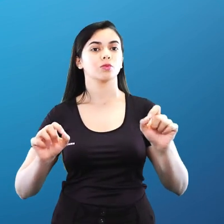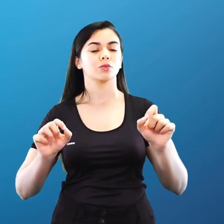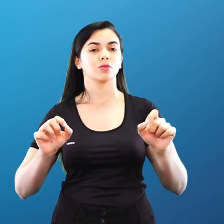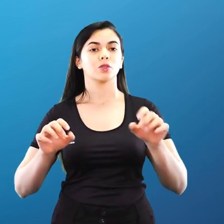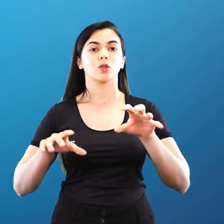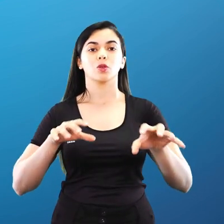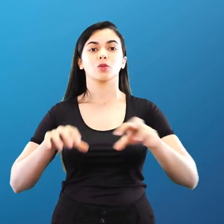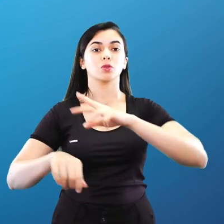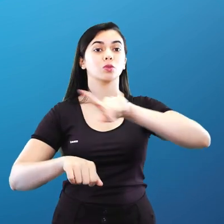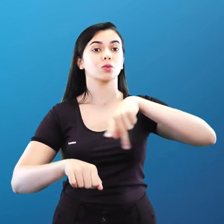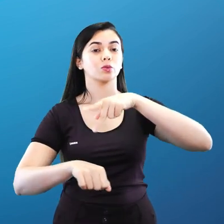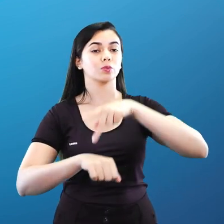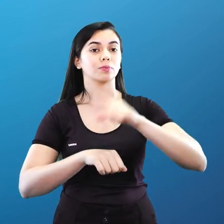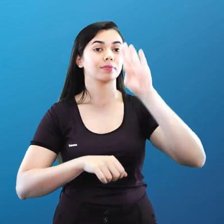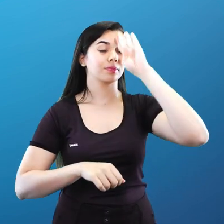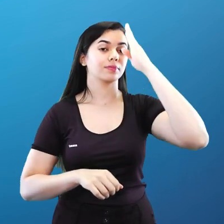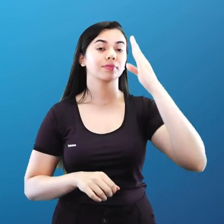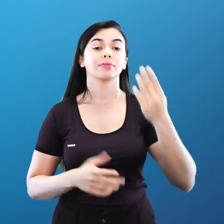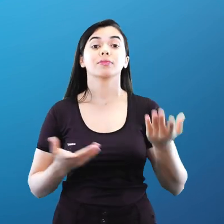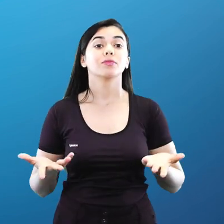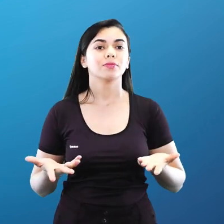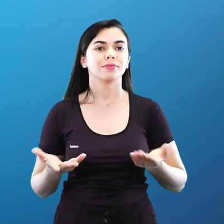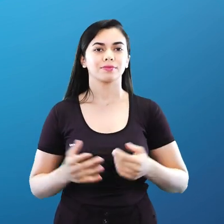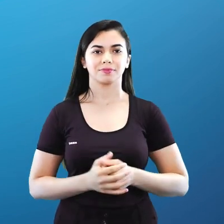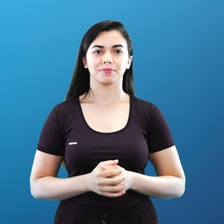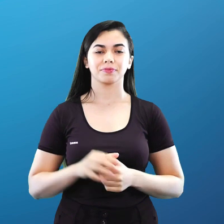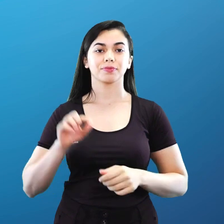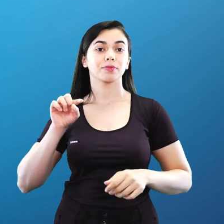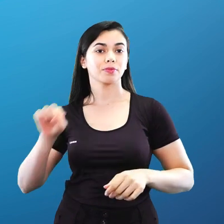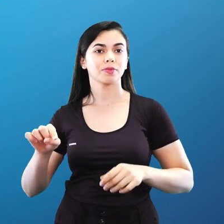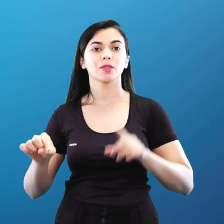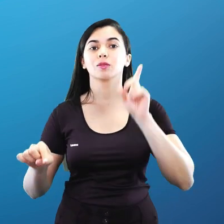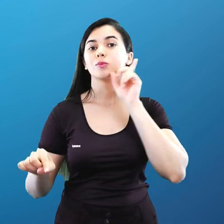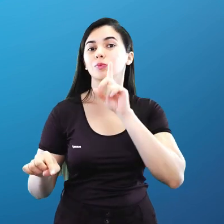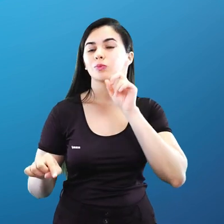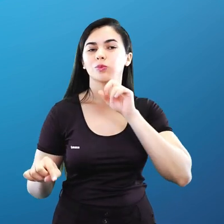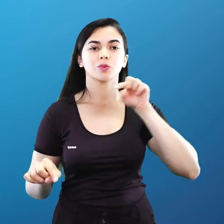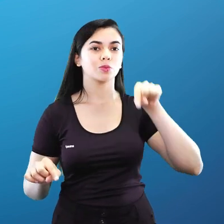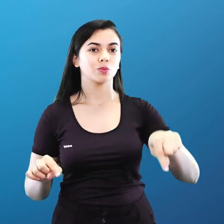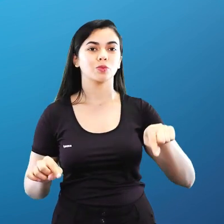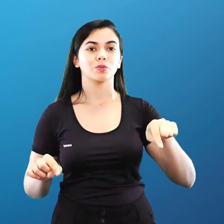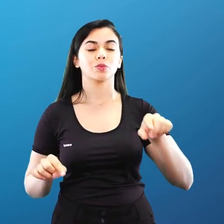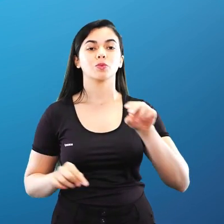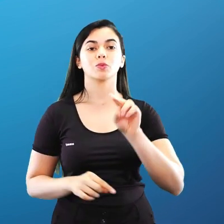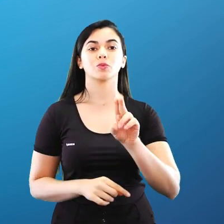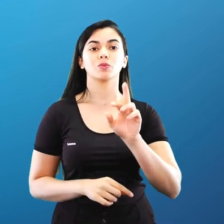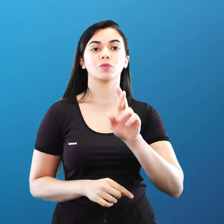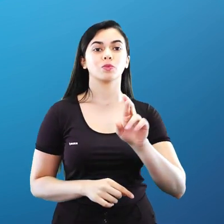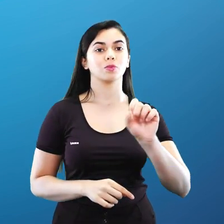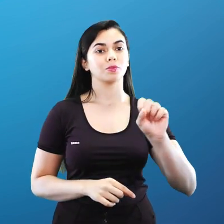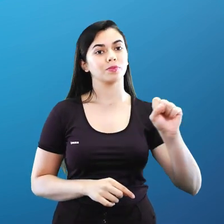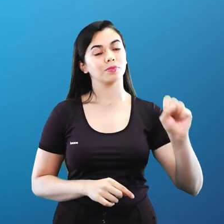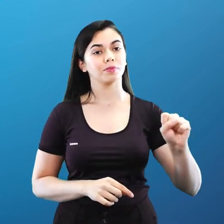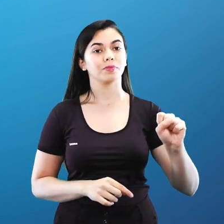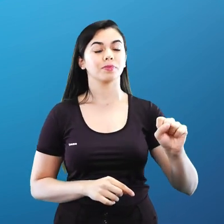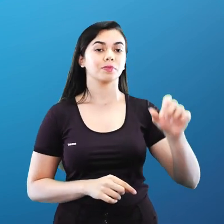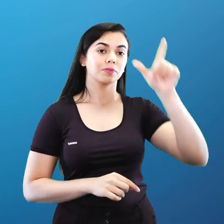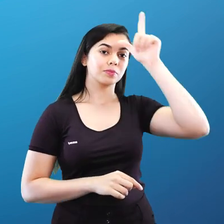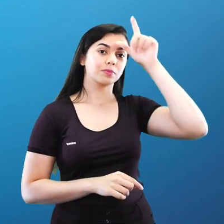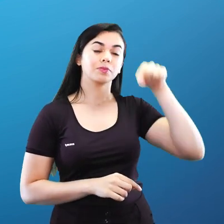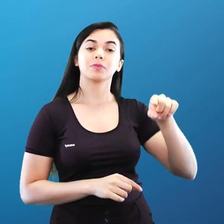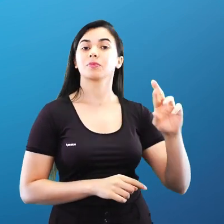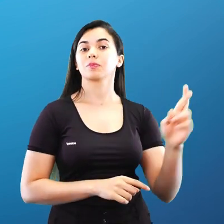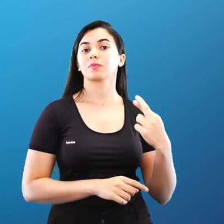potências, né? Quem que eram? De um lado os Estados Unidos e do outro os soviéticos, liderados aí pela